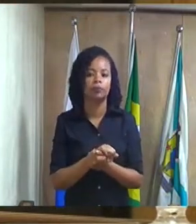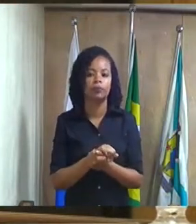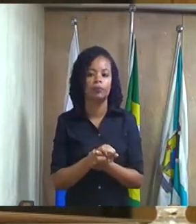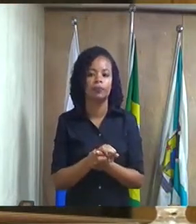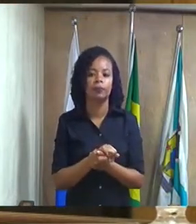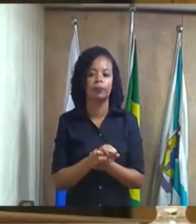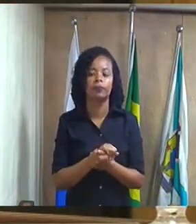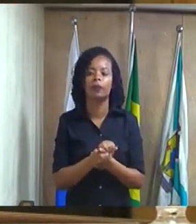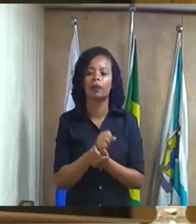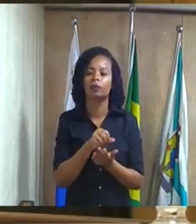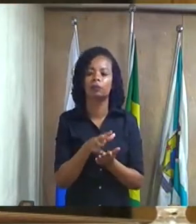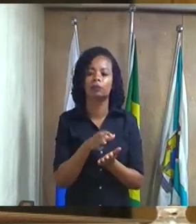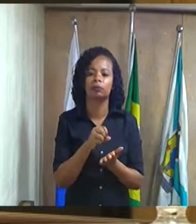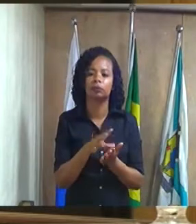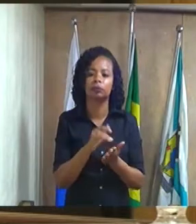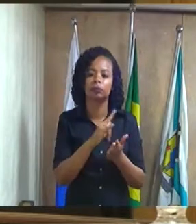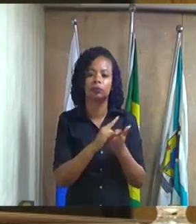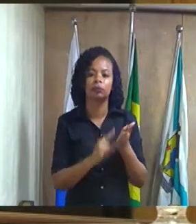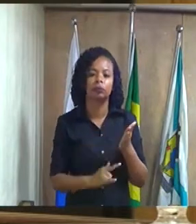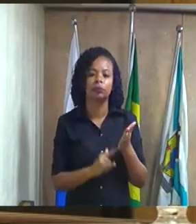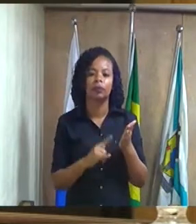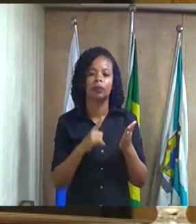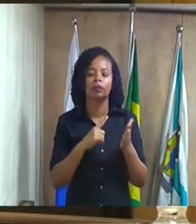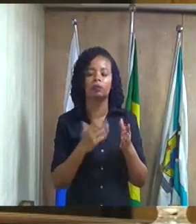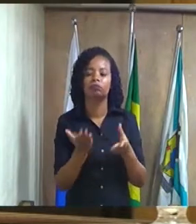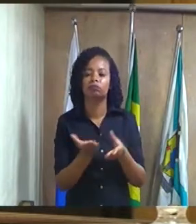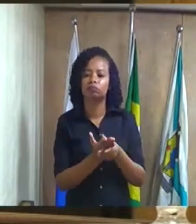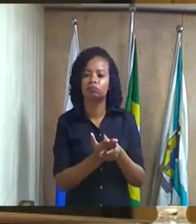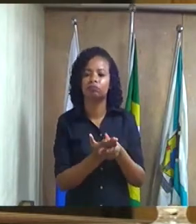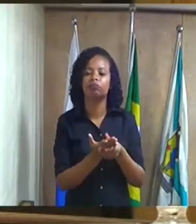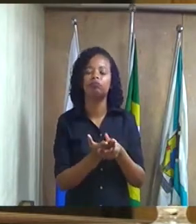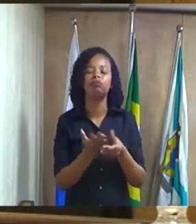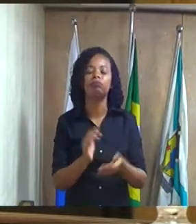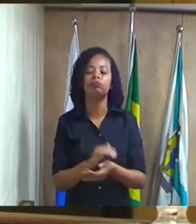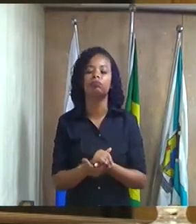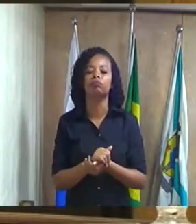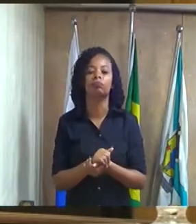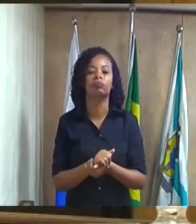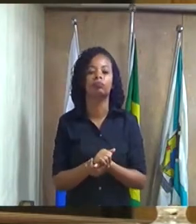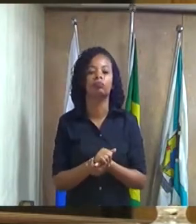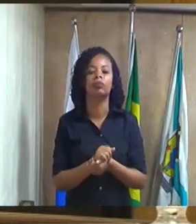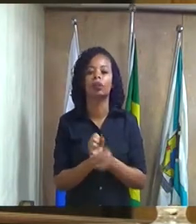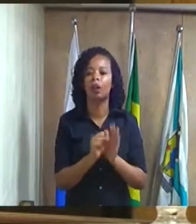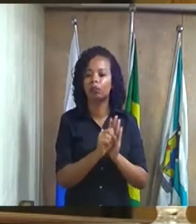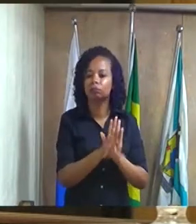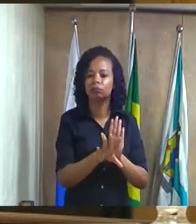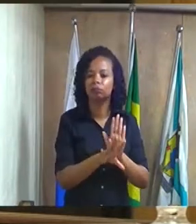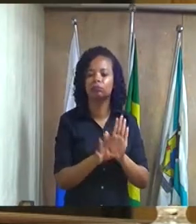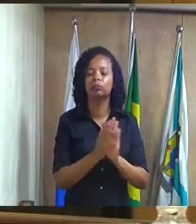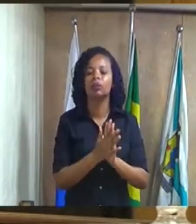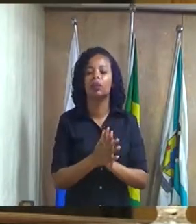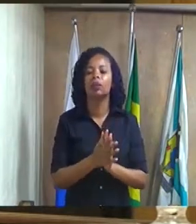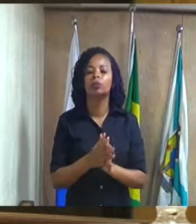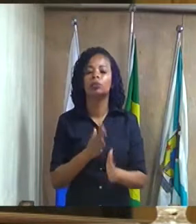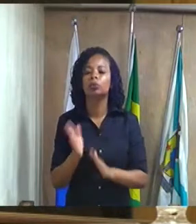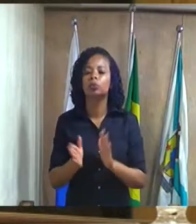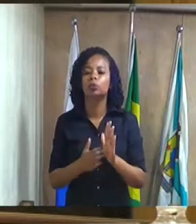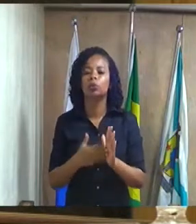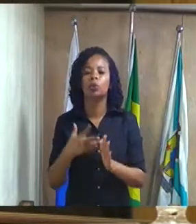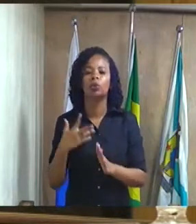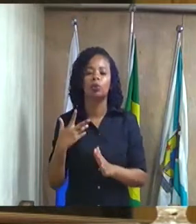cópias de inteiro teor dos processos de indicação dos moradores